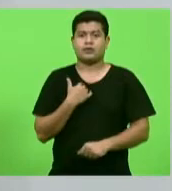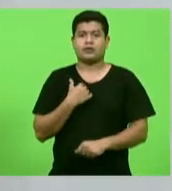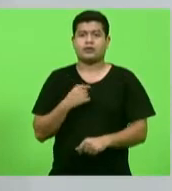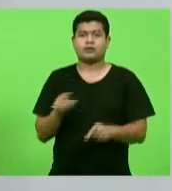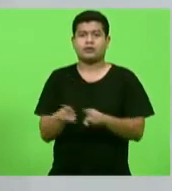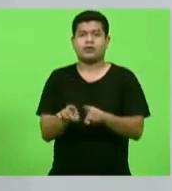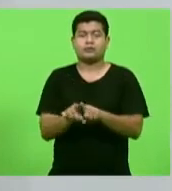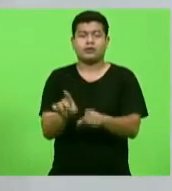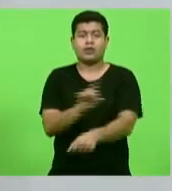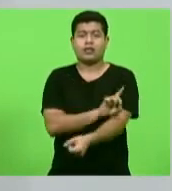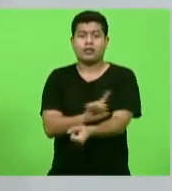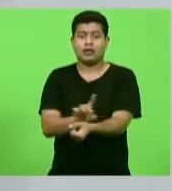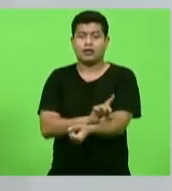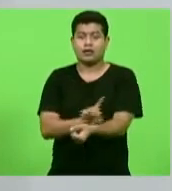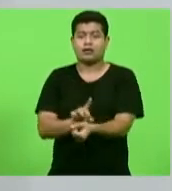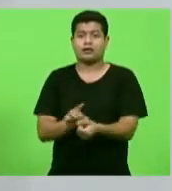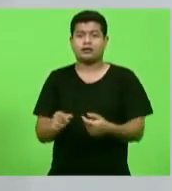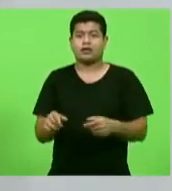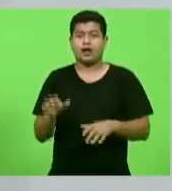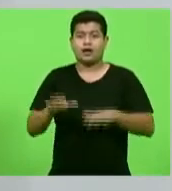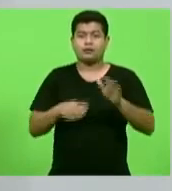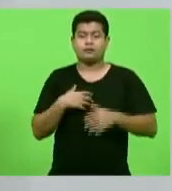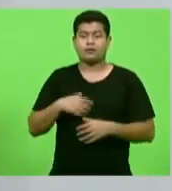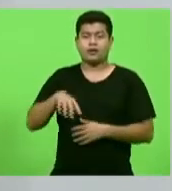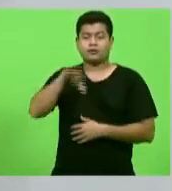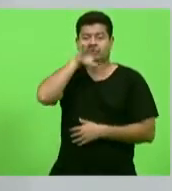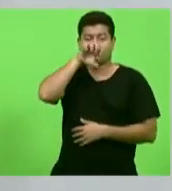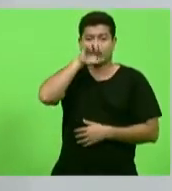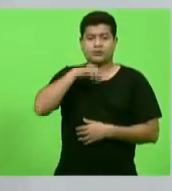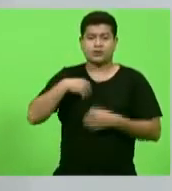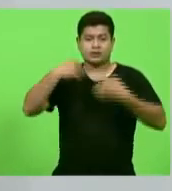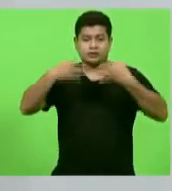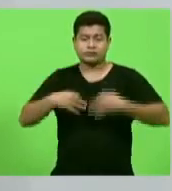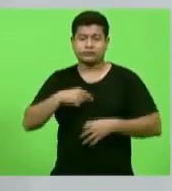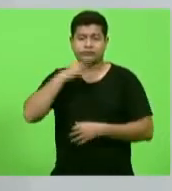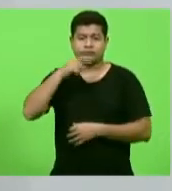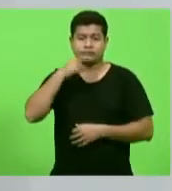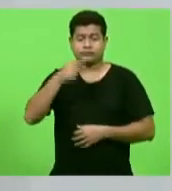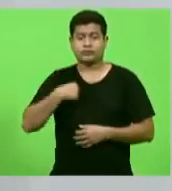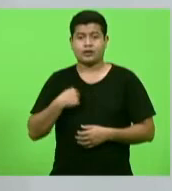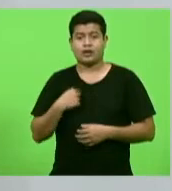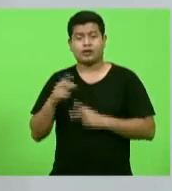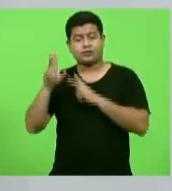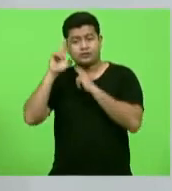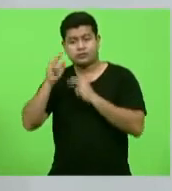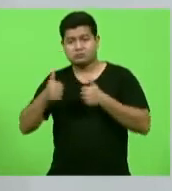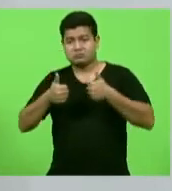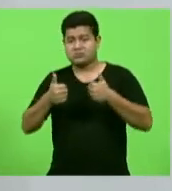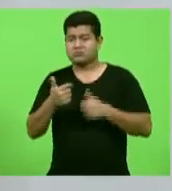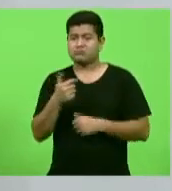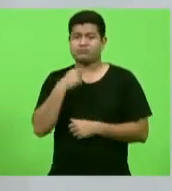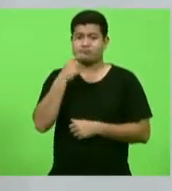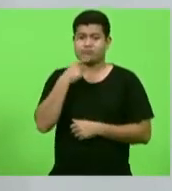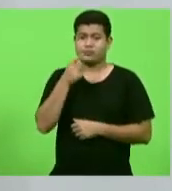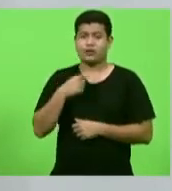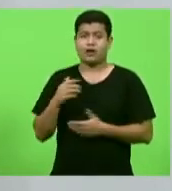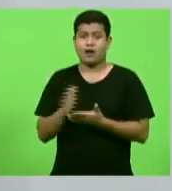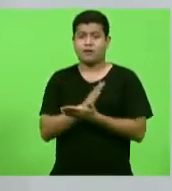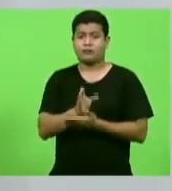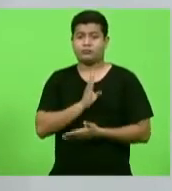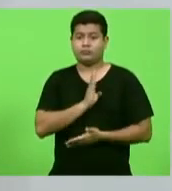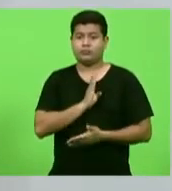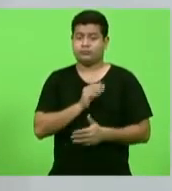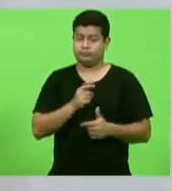são síndromes da apneia obstrutiva, do sono e questões cardíacas congentes de